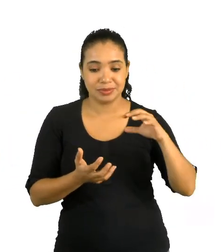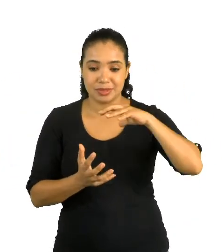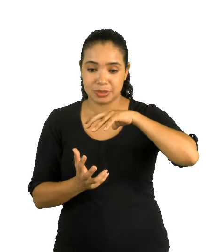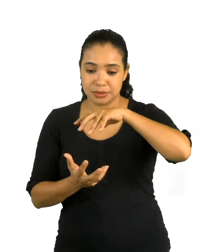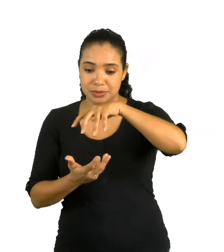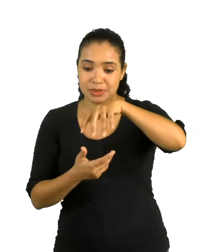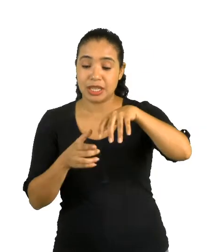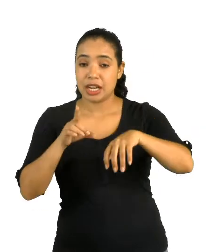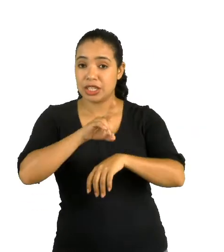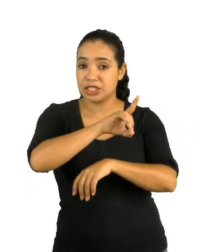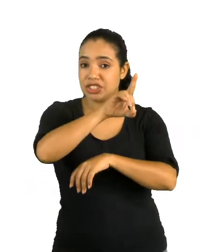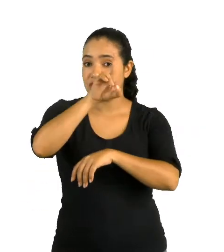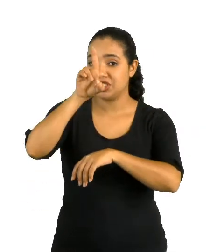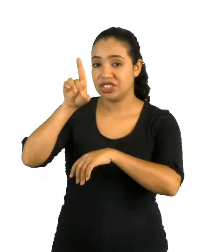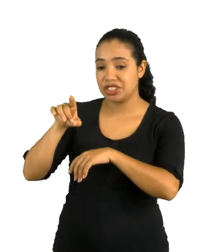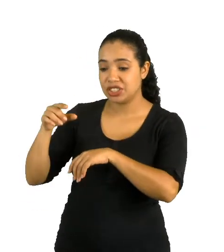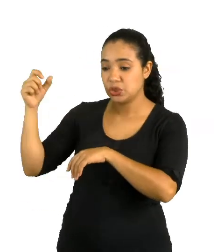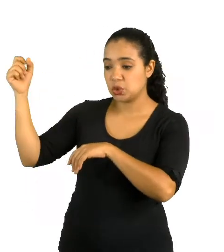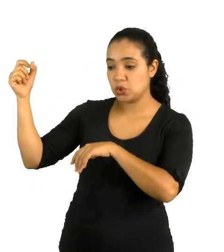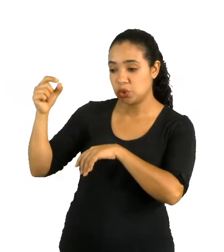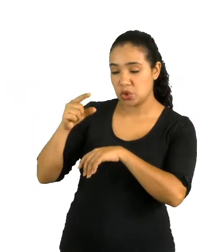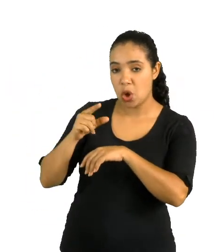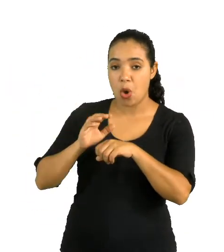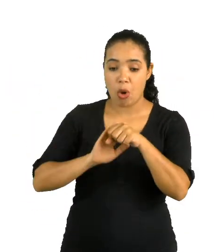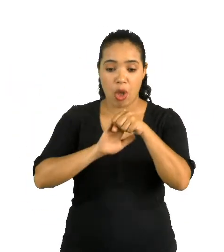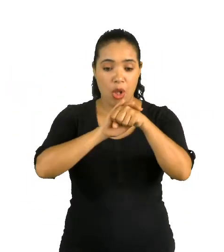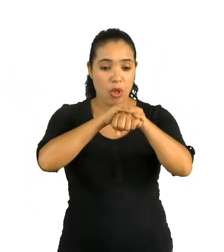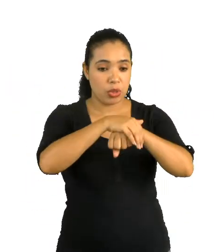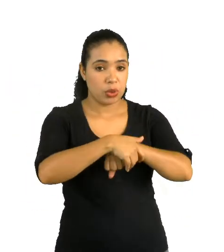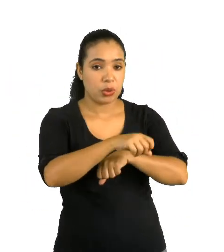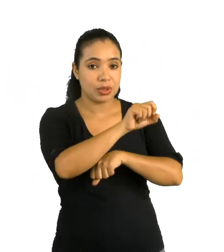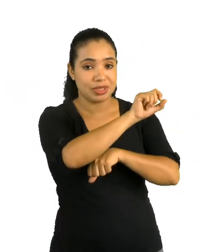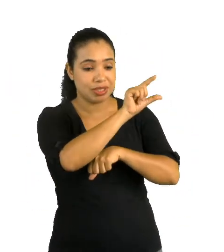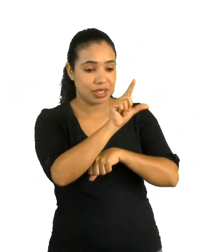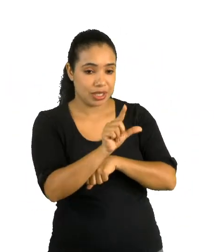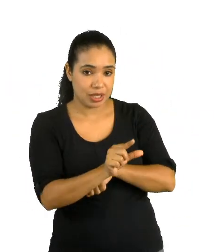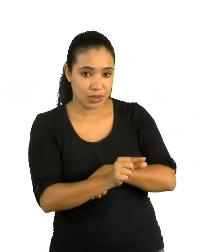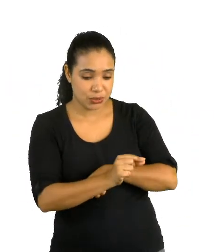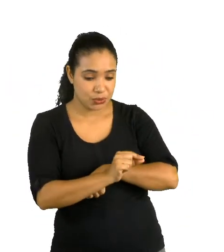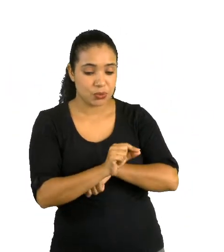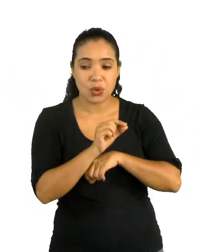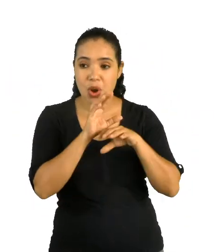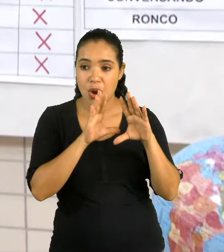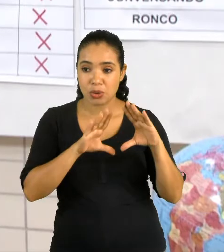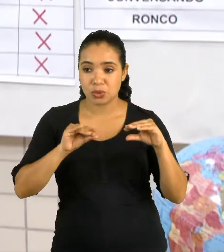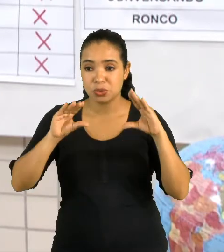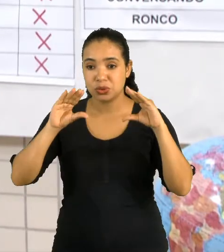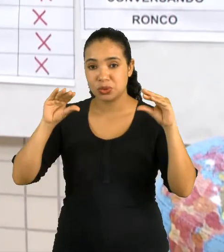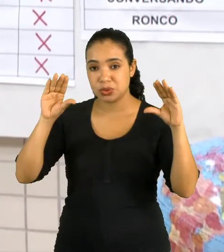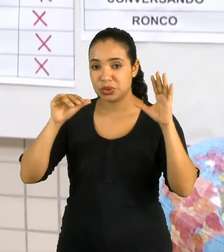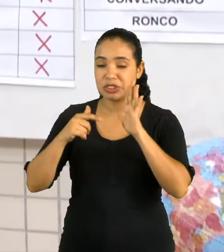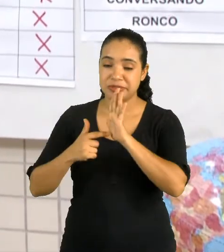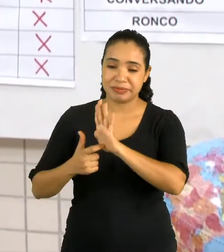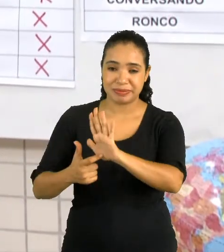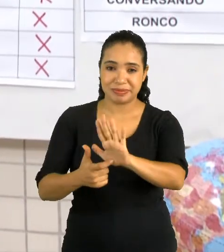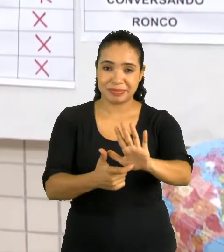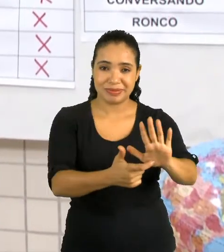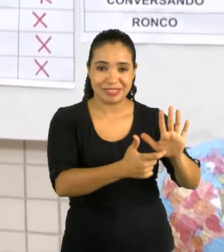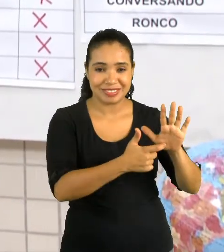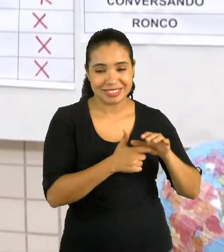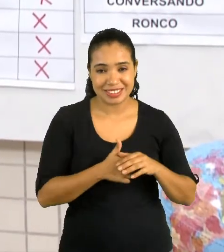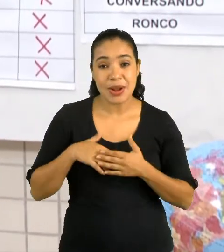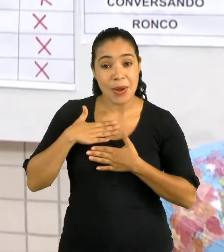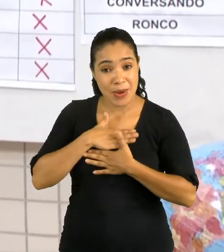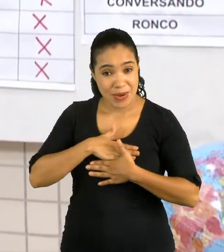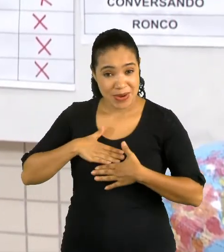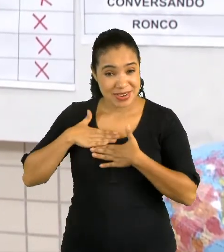o Sol, de noite é a lua. No céu sempre vão aparecer. Gostaram